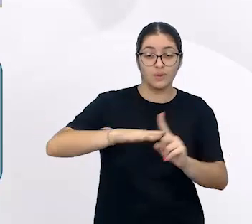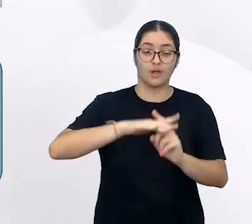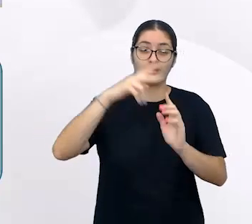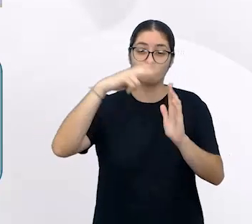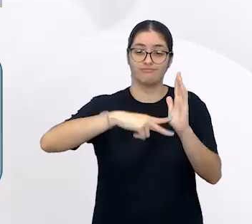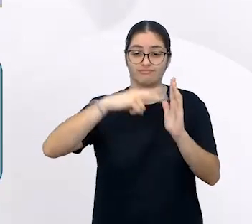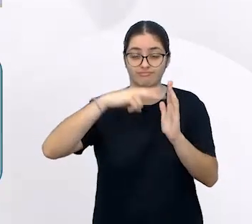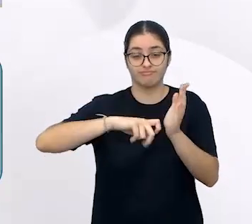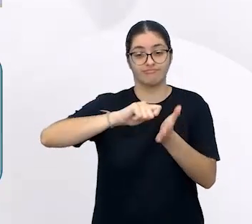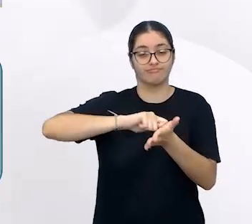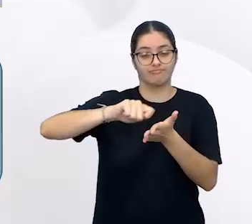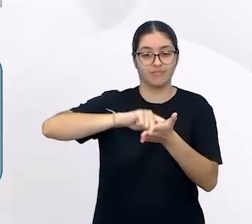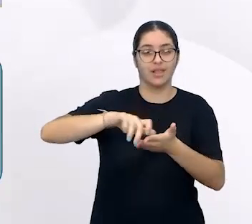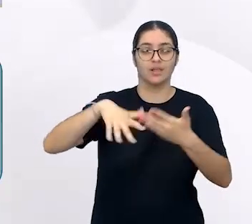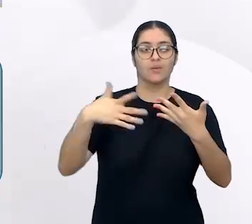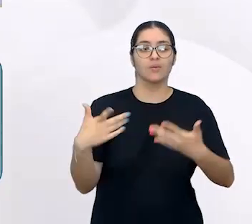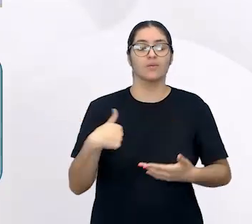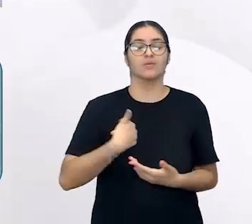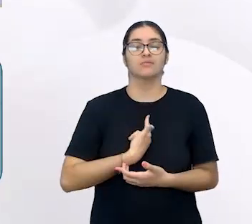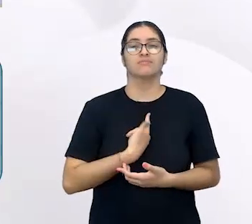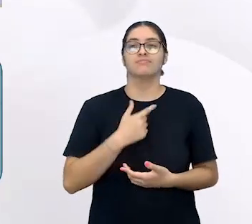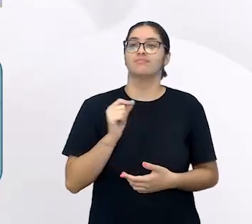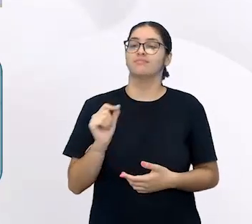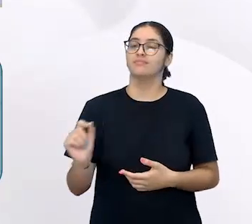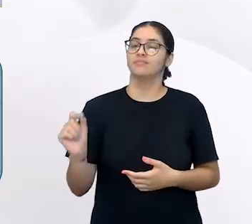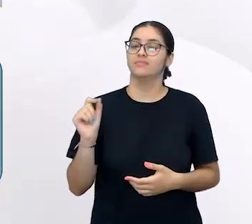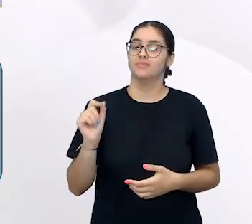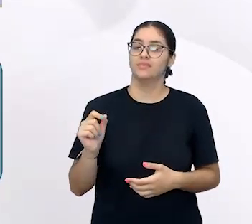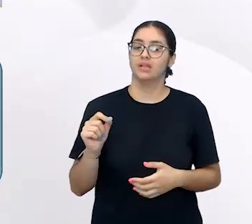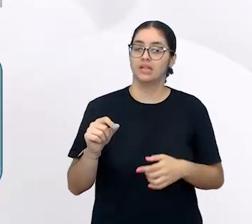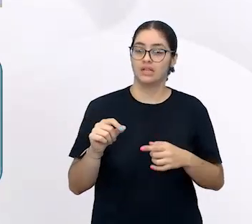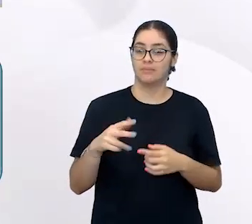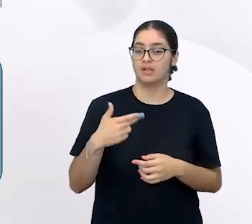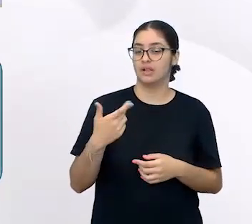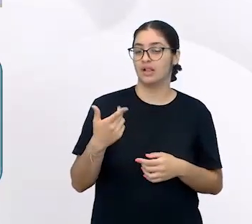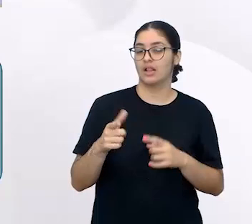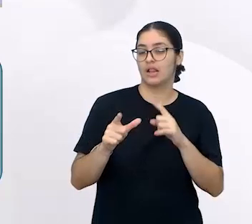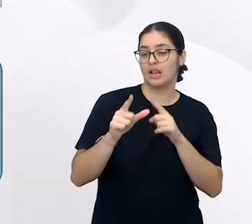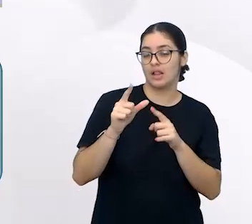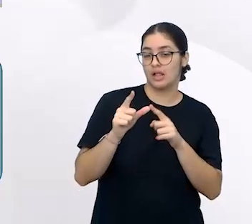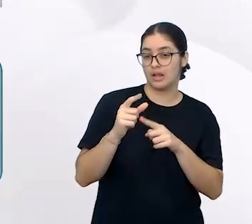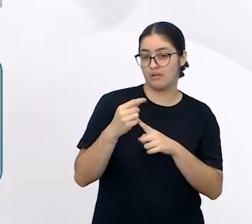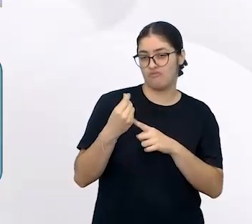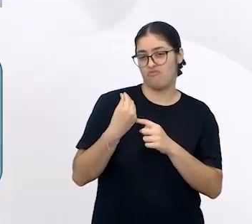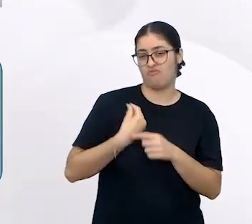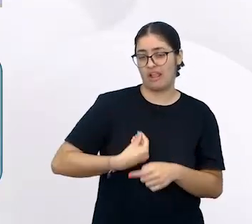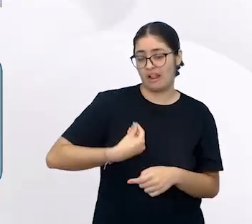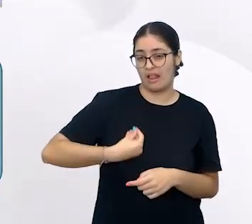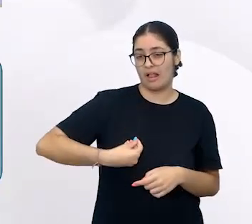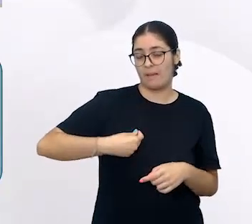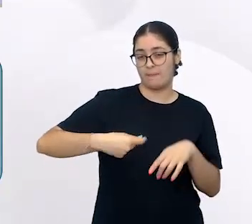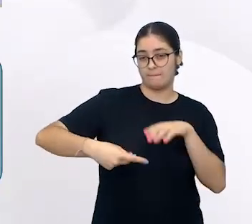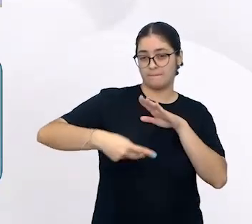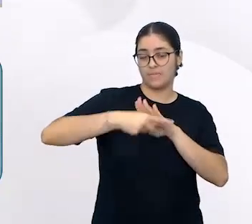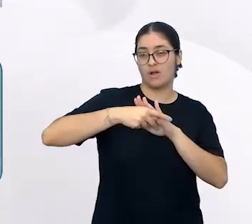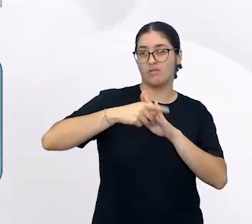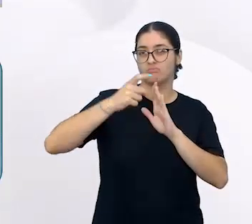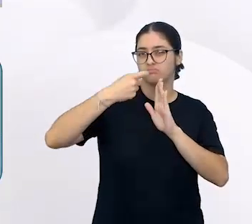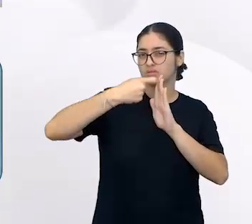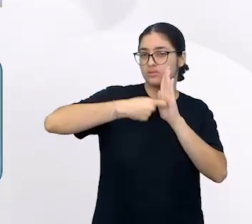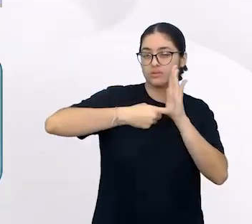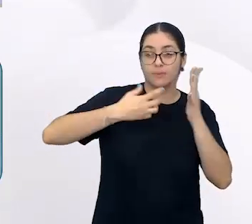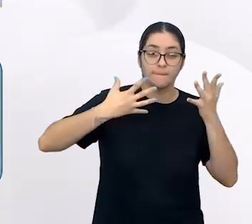escrita. Então, quando a gente tem ali, lá do Letra e Vida, no arquivo da Thelma Vaz, que é um texto